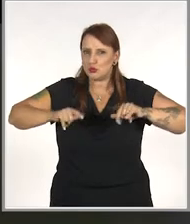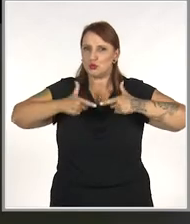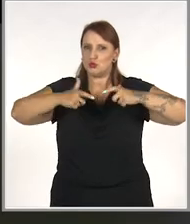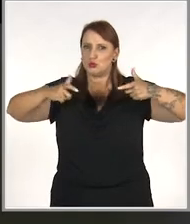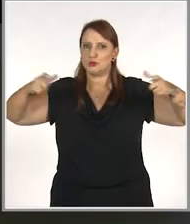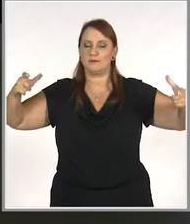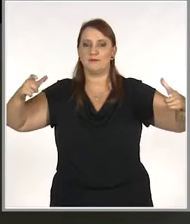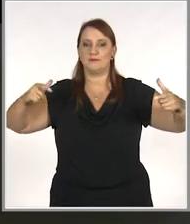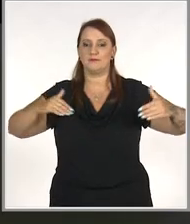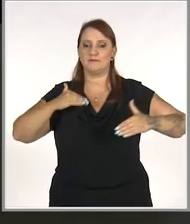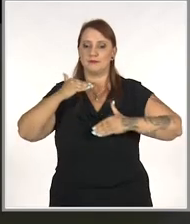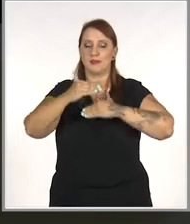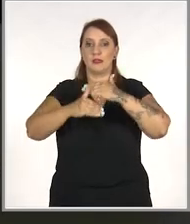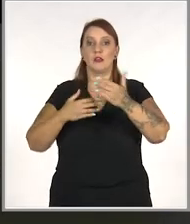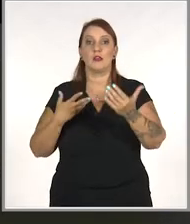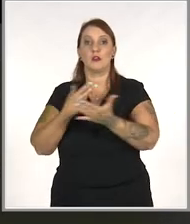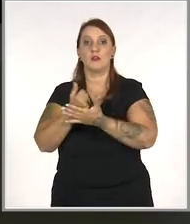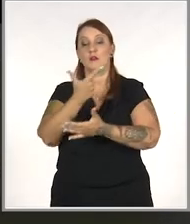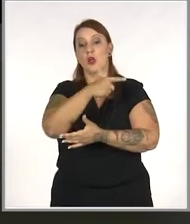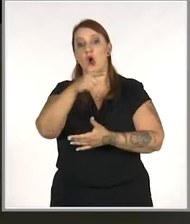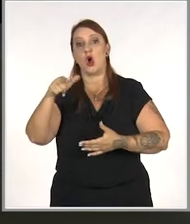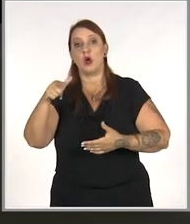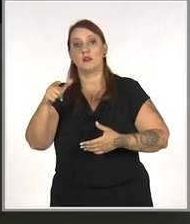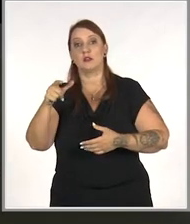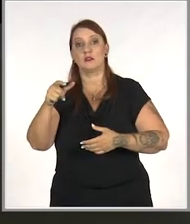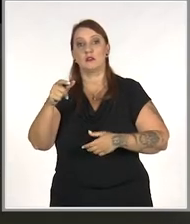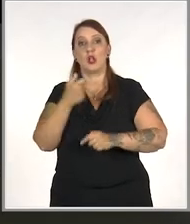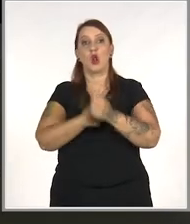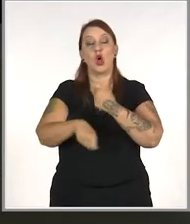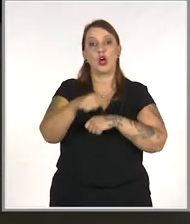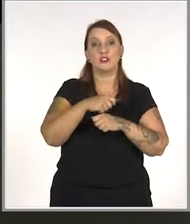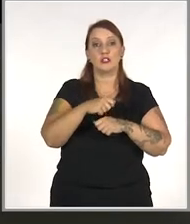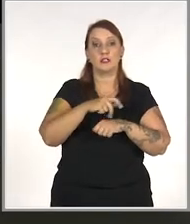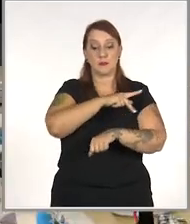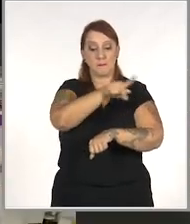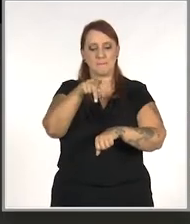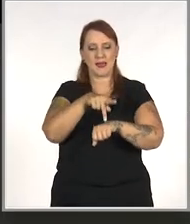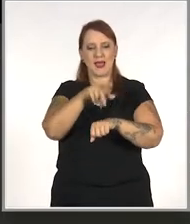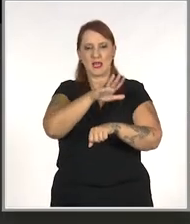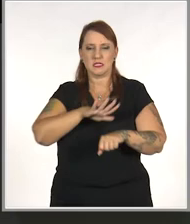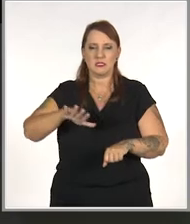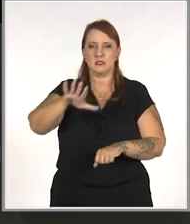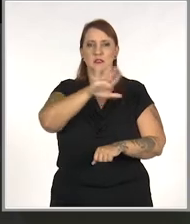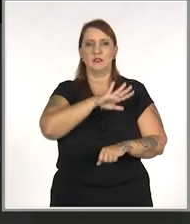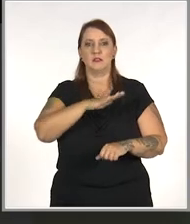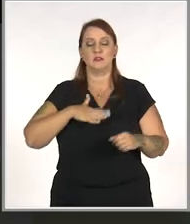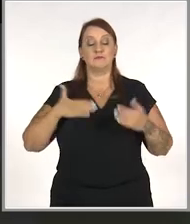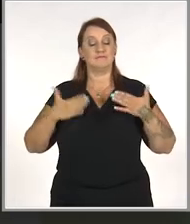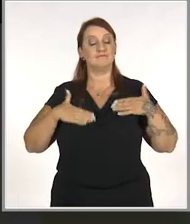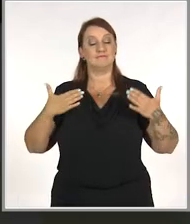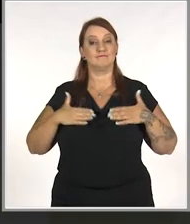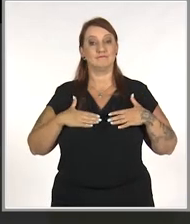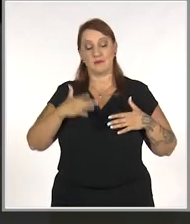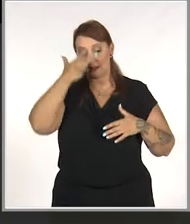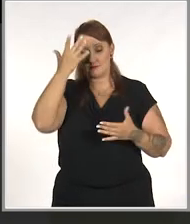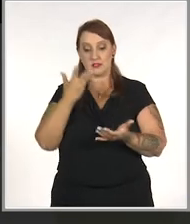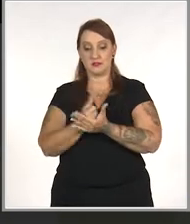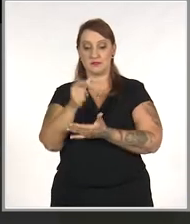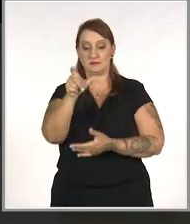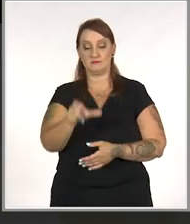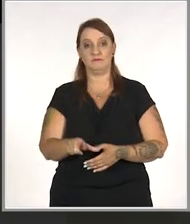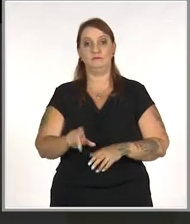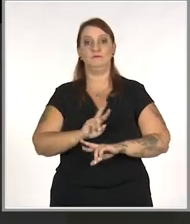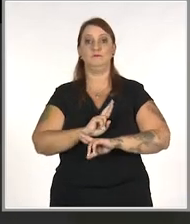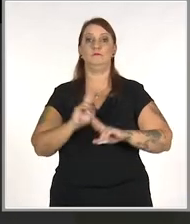O processo começa com a compra de outras redes de loja em todo o país. A satisfação do cliente passa a ser o